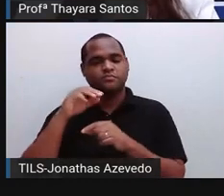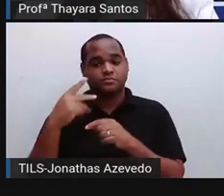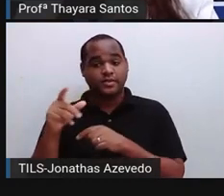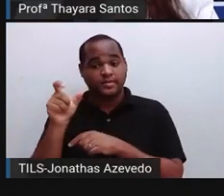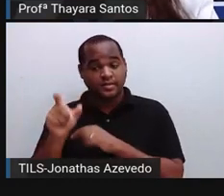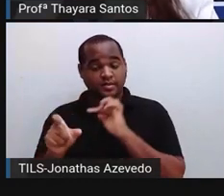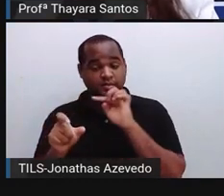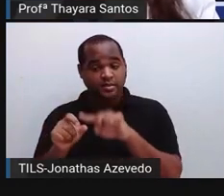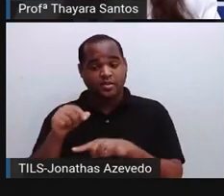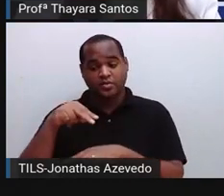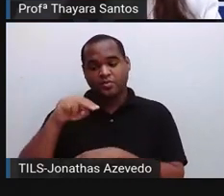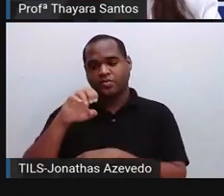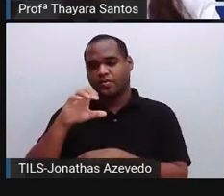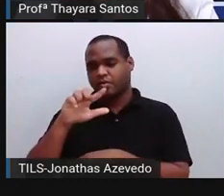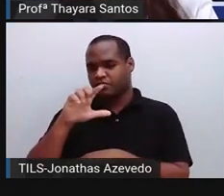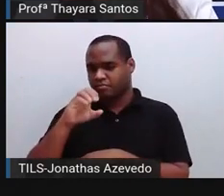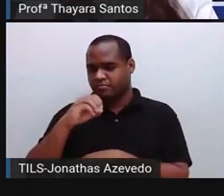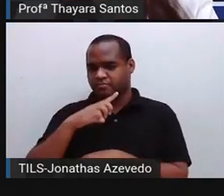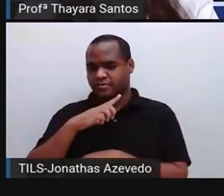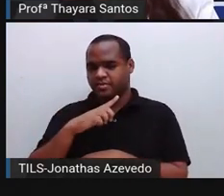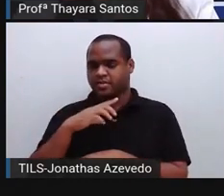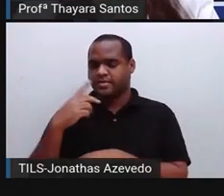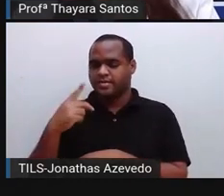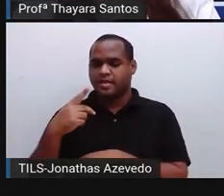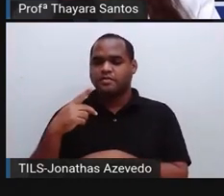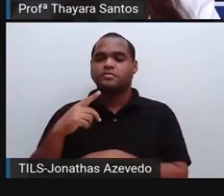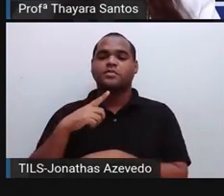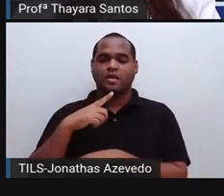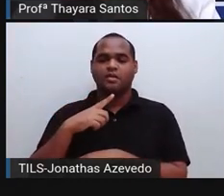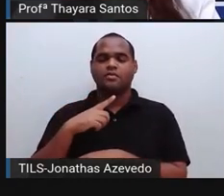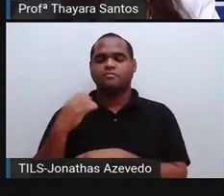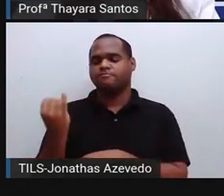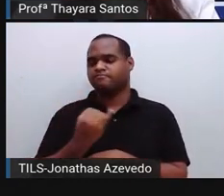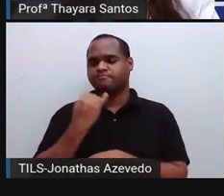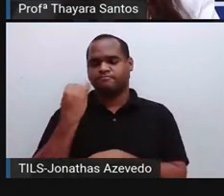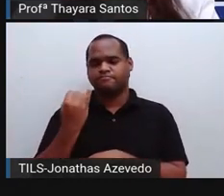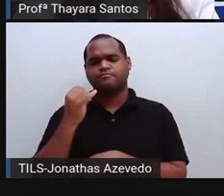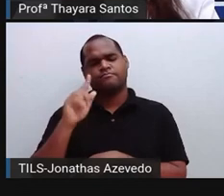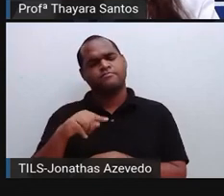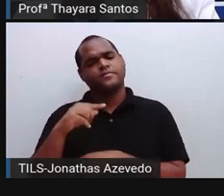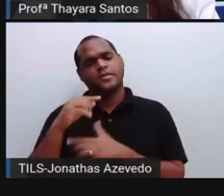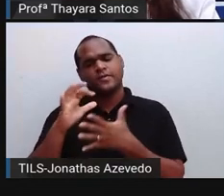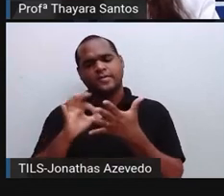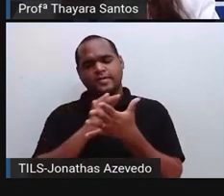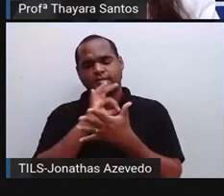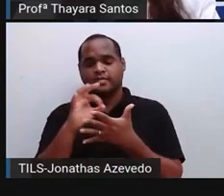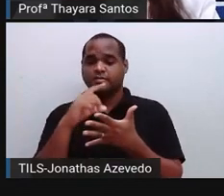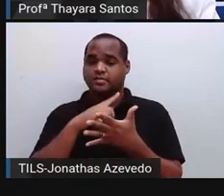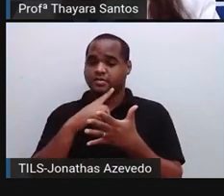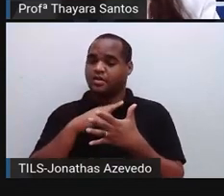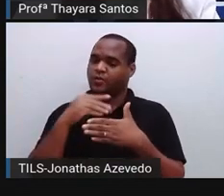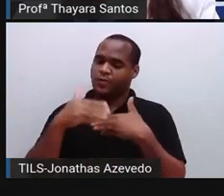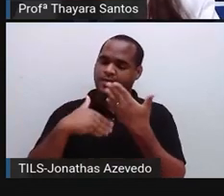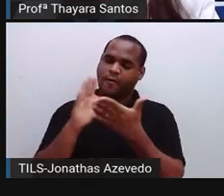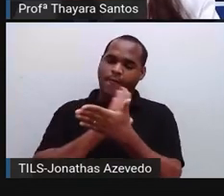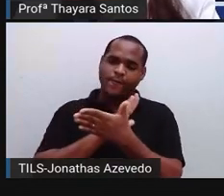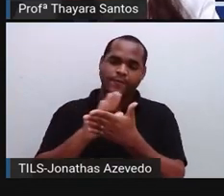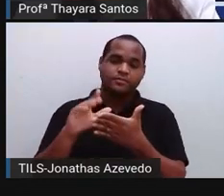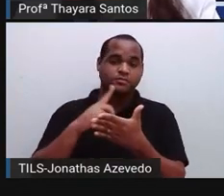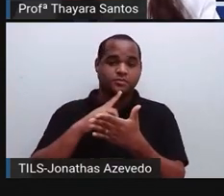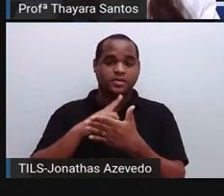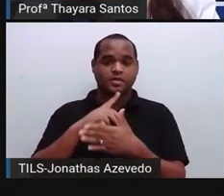núcleo aqui. Então, no núcleo está o corpo celular. Esse corpo celular, ele tem alguns prolongamentos, que a gente chama de